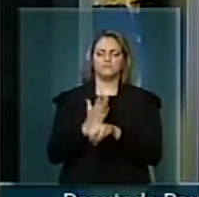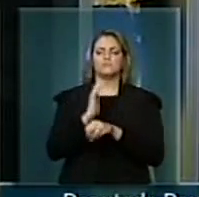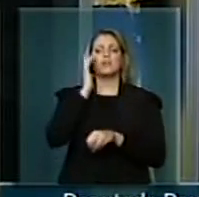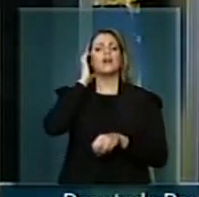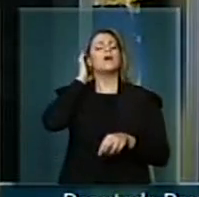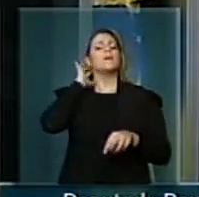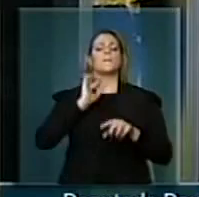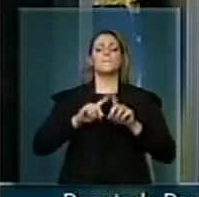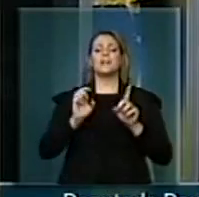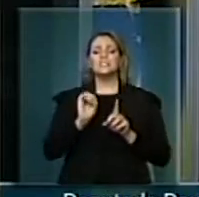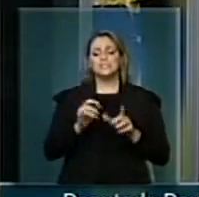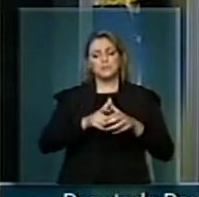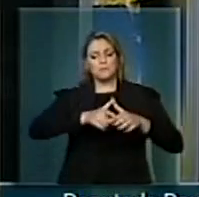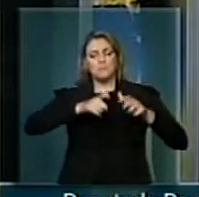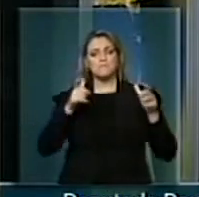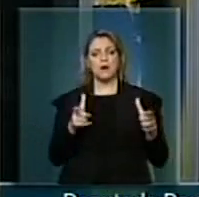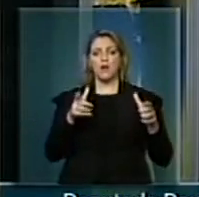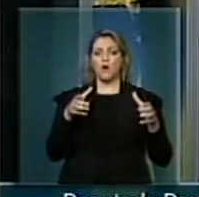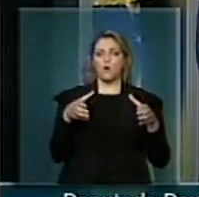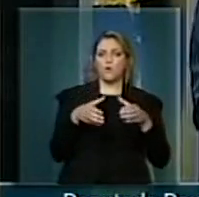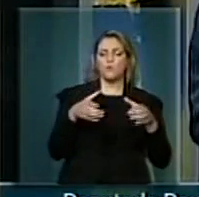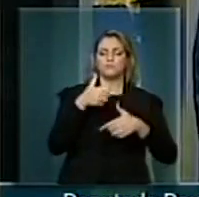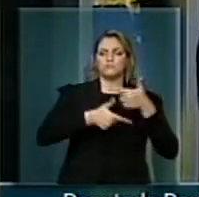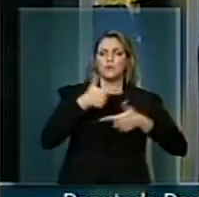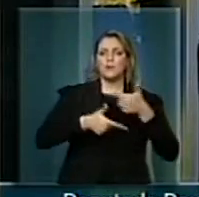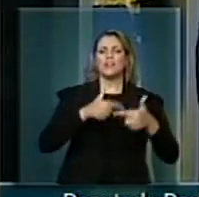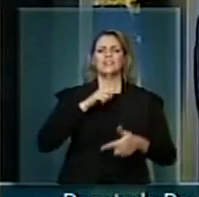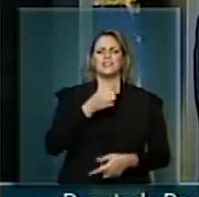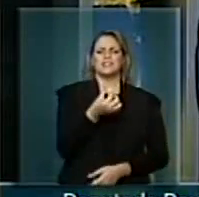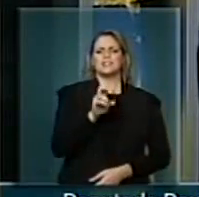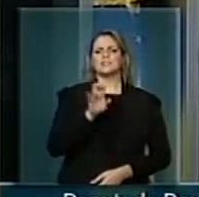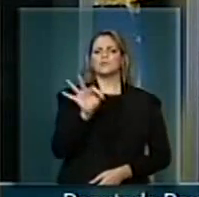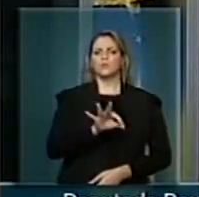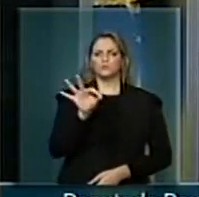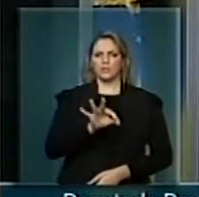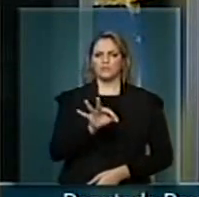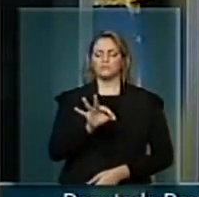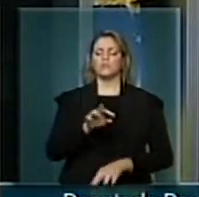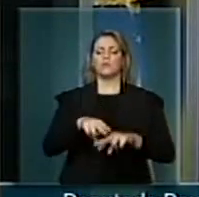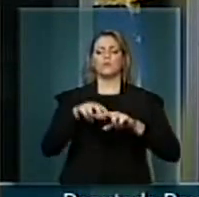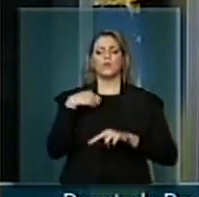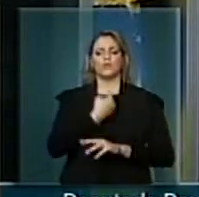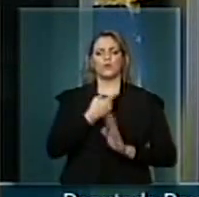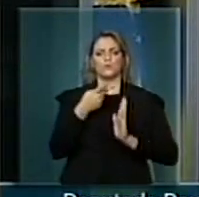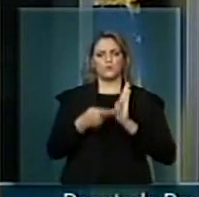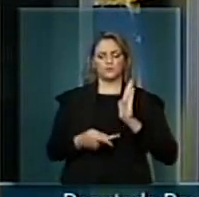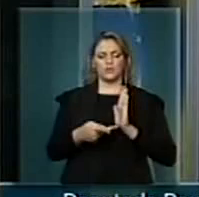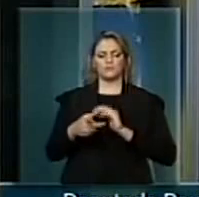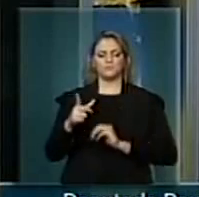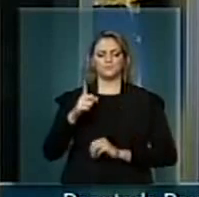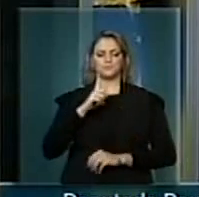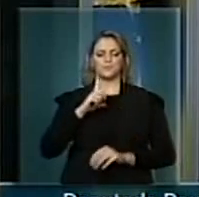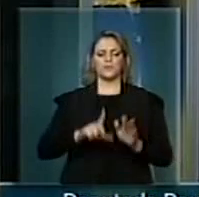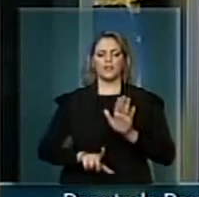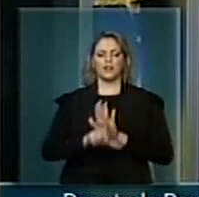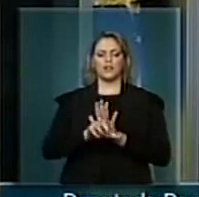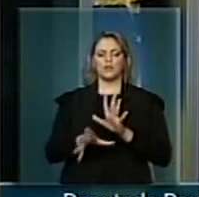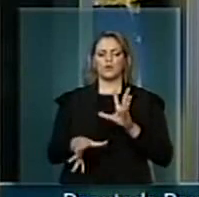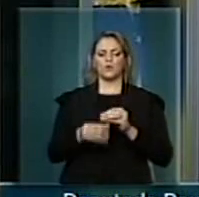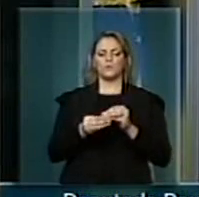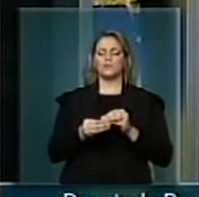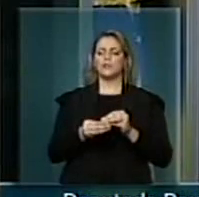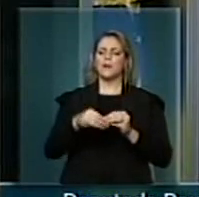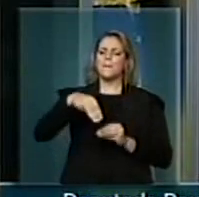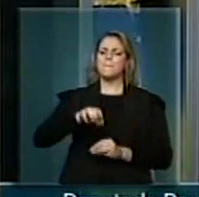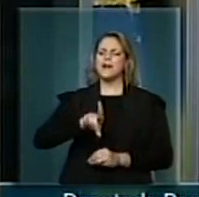ampliada chega a 65%. Optamos, em nosso projeto de lei complementar, por eleger a